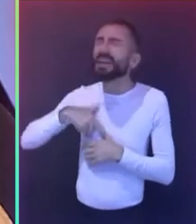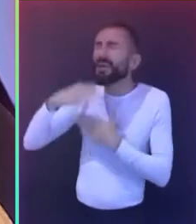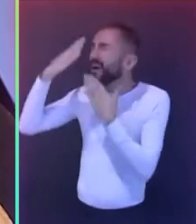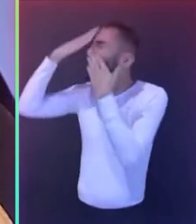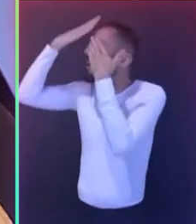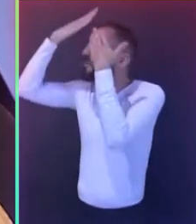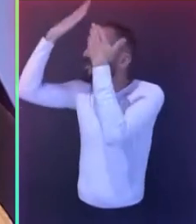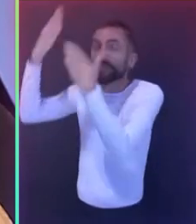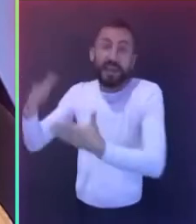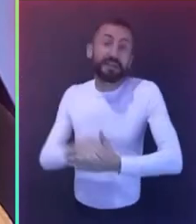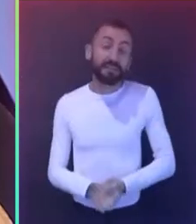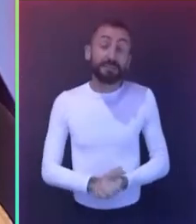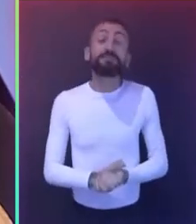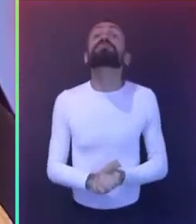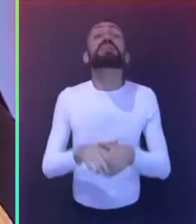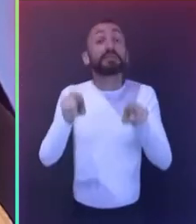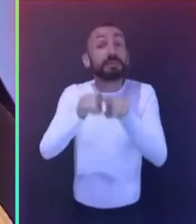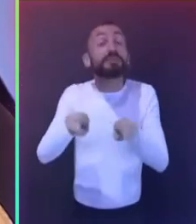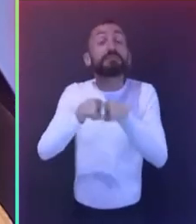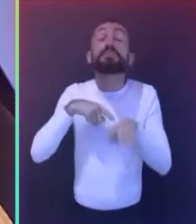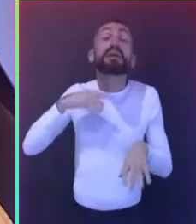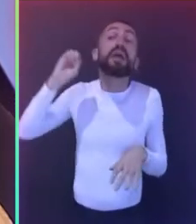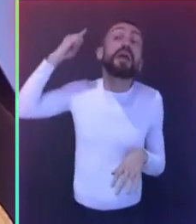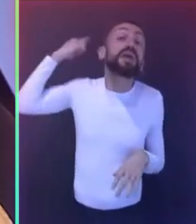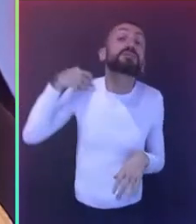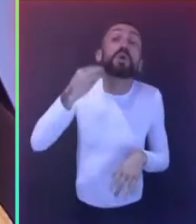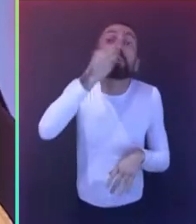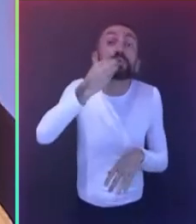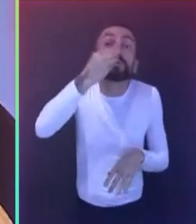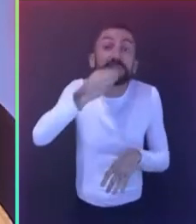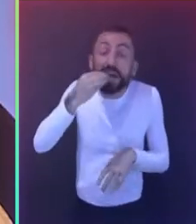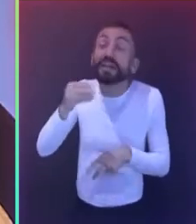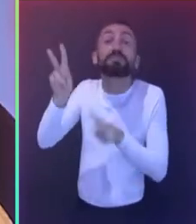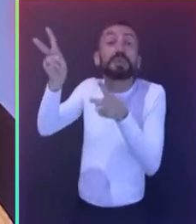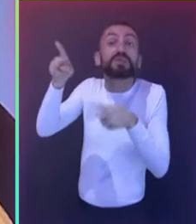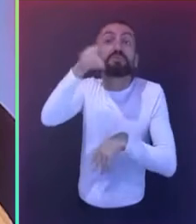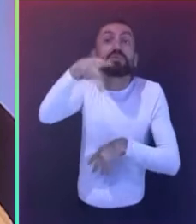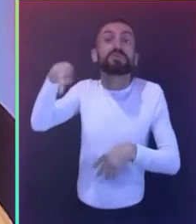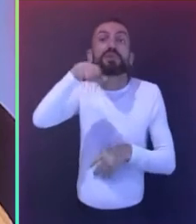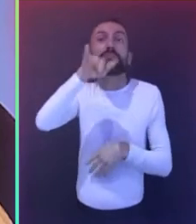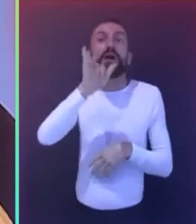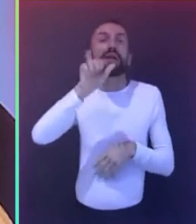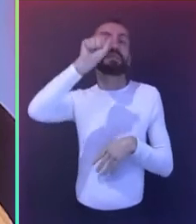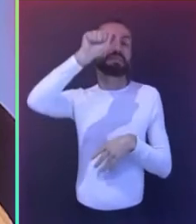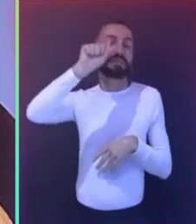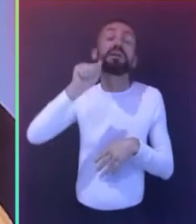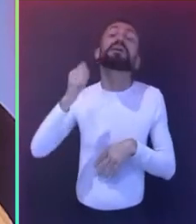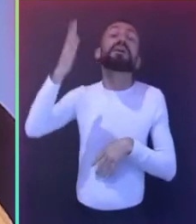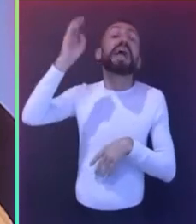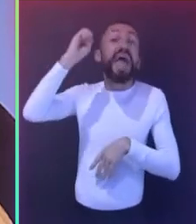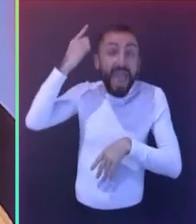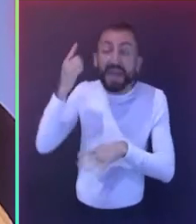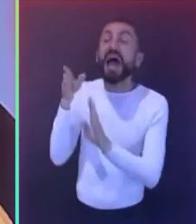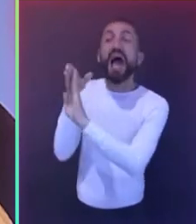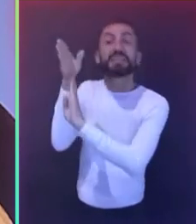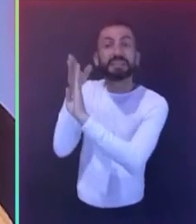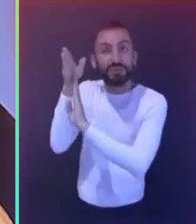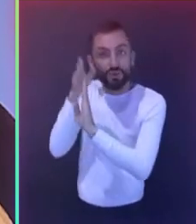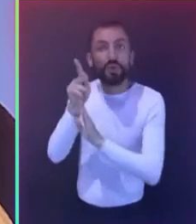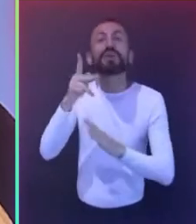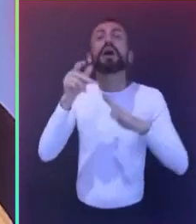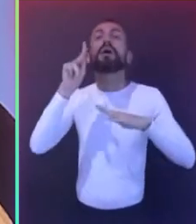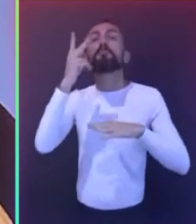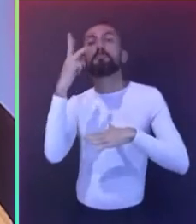grata. E tive a oportunidade de conhecer a atuação da professora Maísa quando assessora da Pró-Reitoria de Pesquisa e, mais